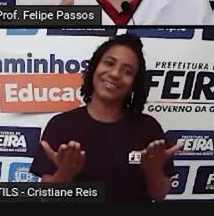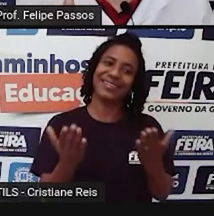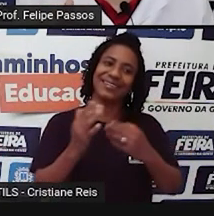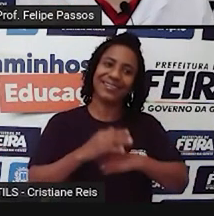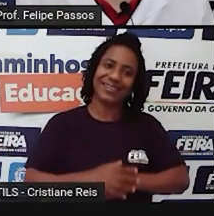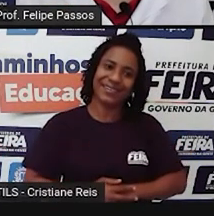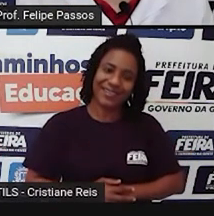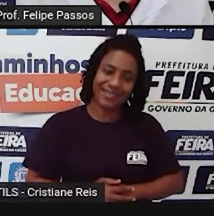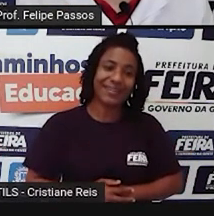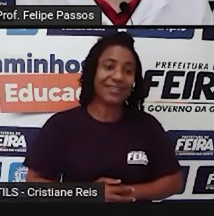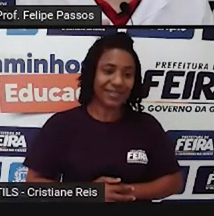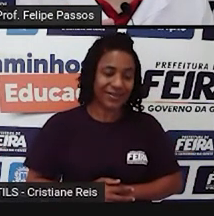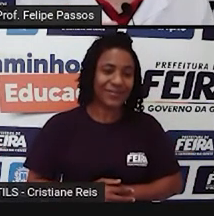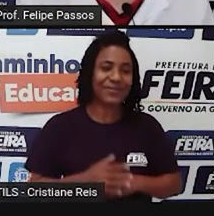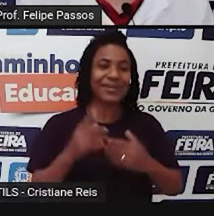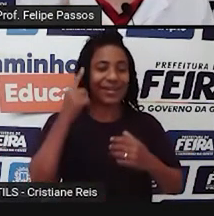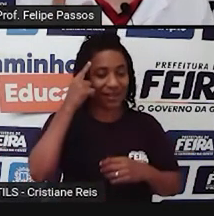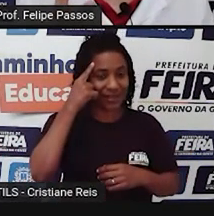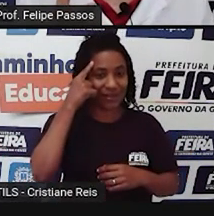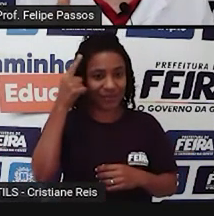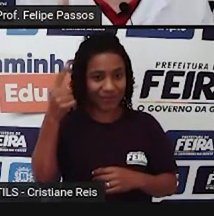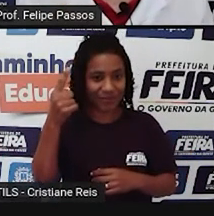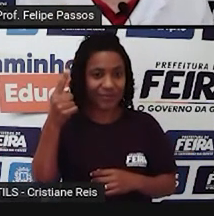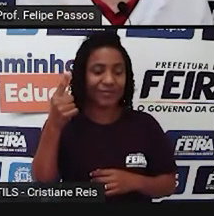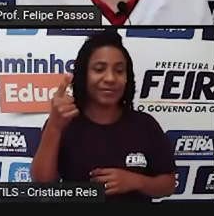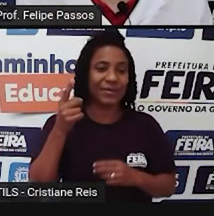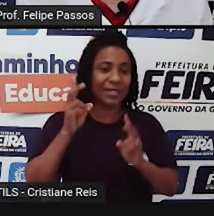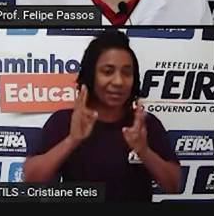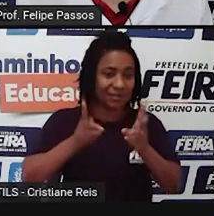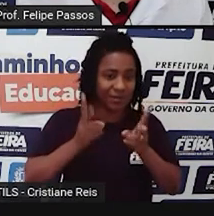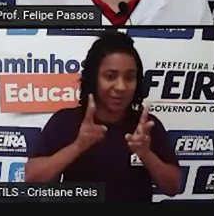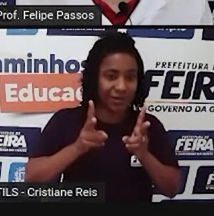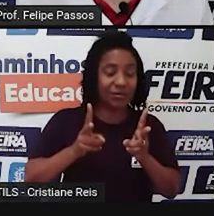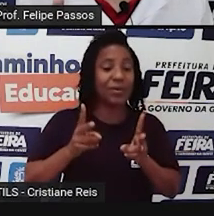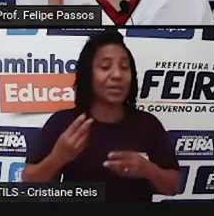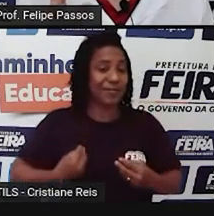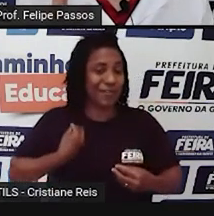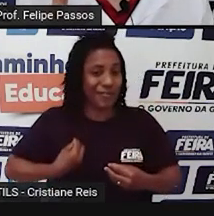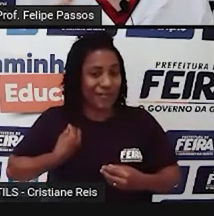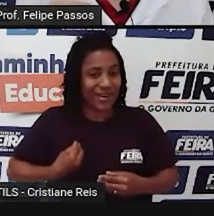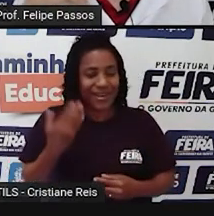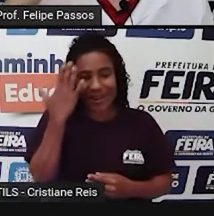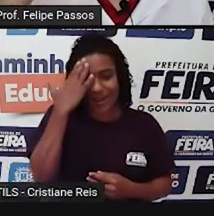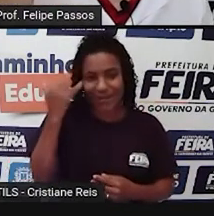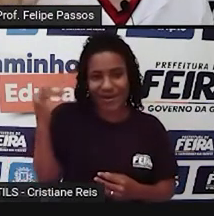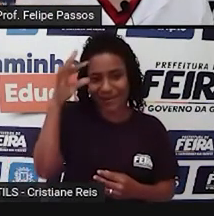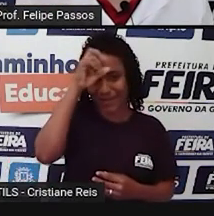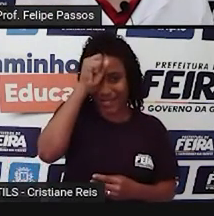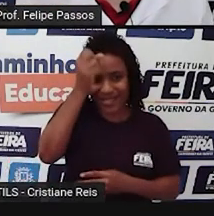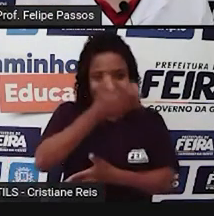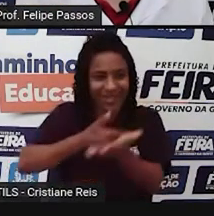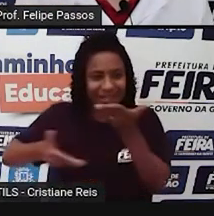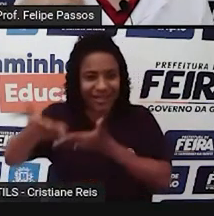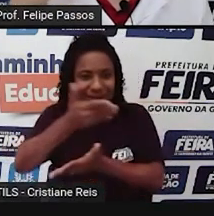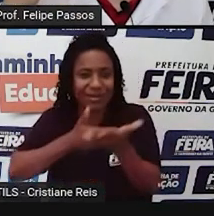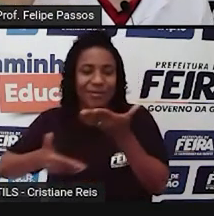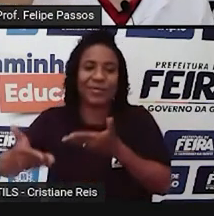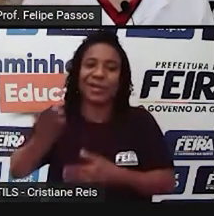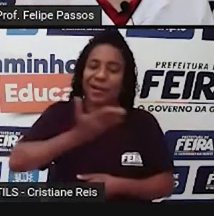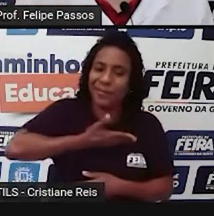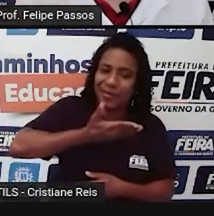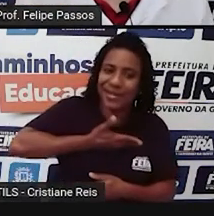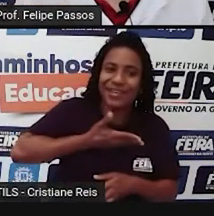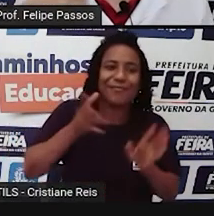Lembrando que as discussões que eu vou trazer para vocês no momento Viveres e Saberes, vocês podem levar para a sua roda de amigos,